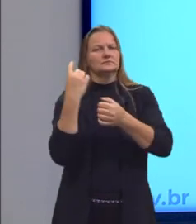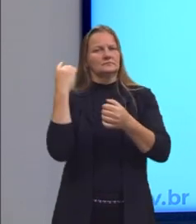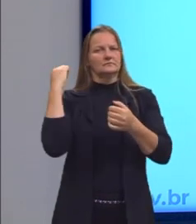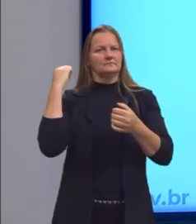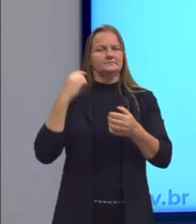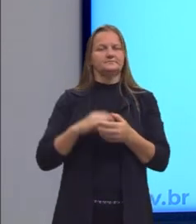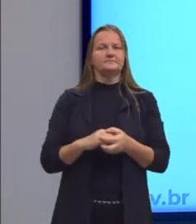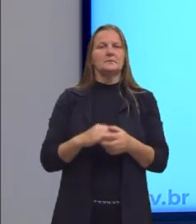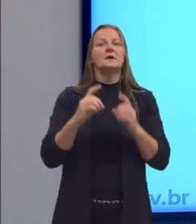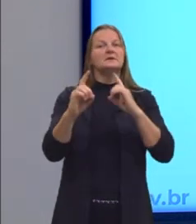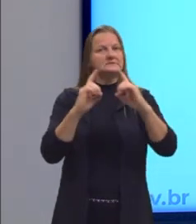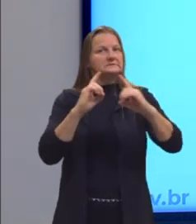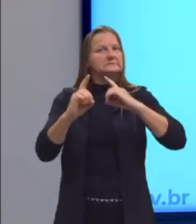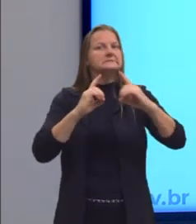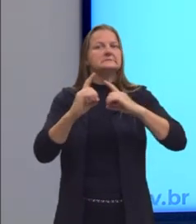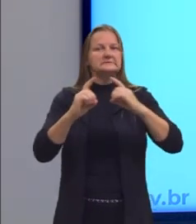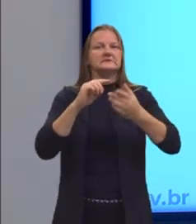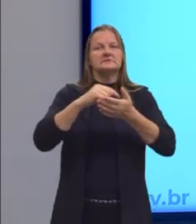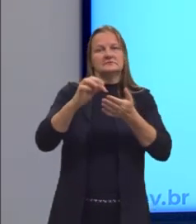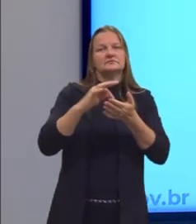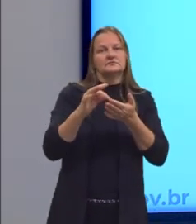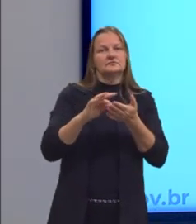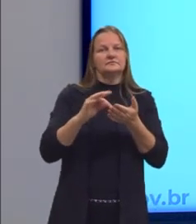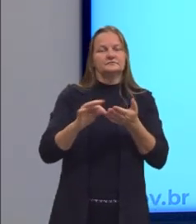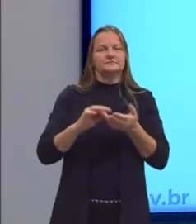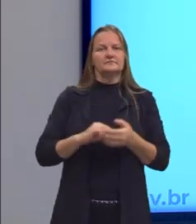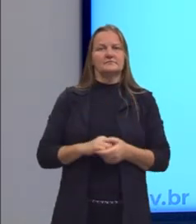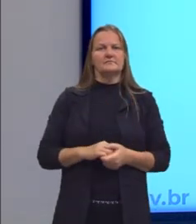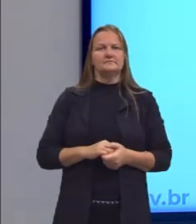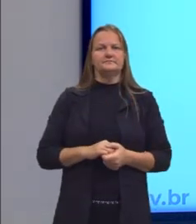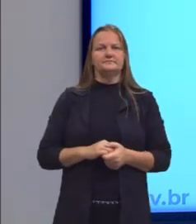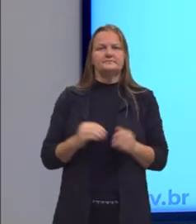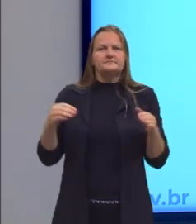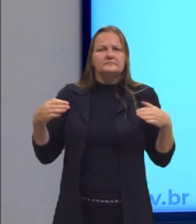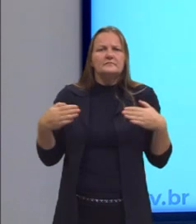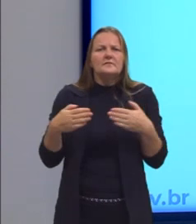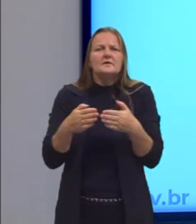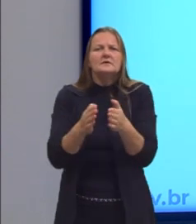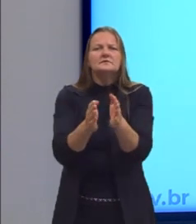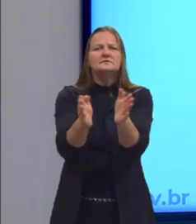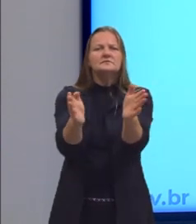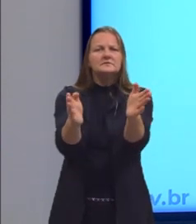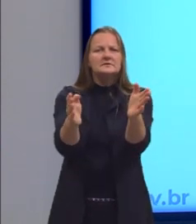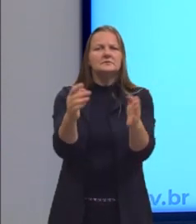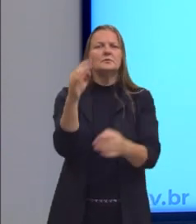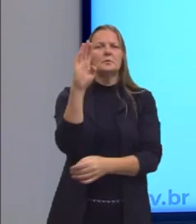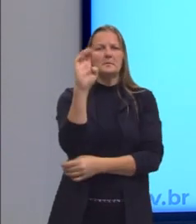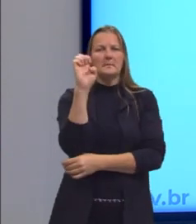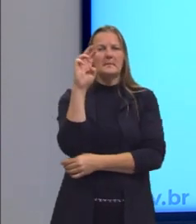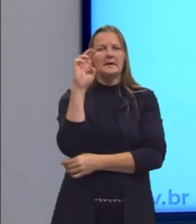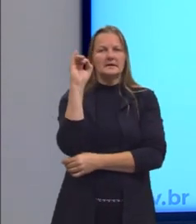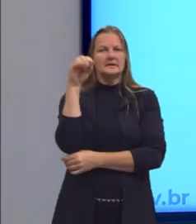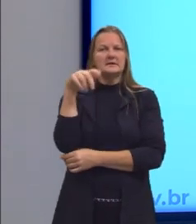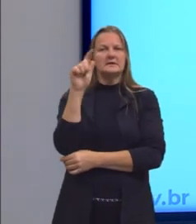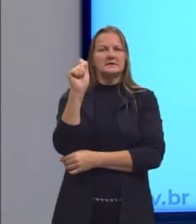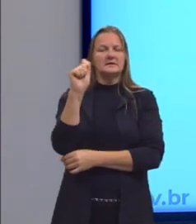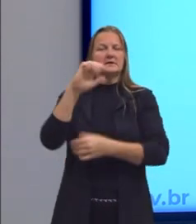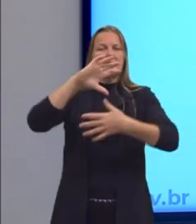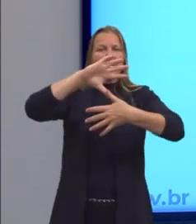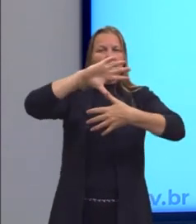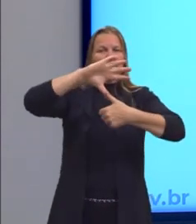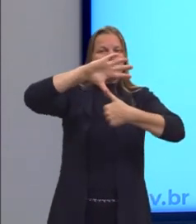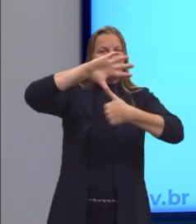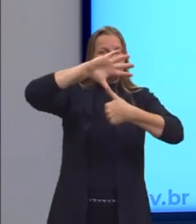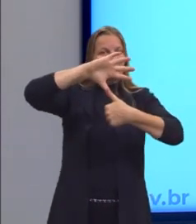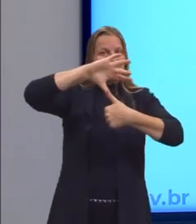ainda é muito debatido hoje em dia. Essa teoria do Estreito de Bering diz, então, que esse povoamento teria começado pela América do